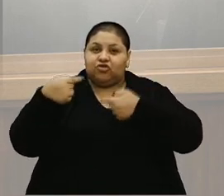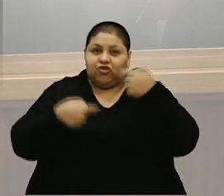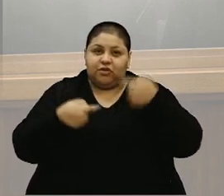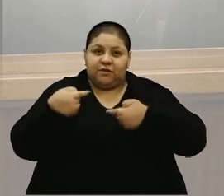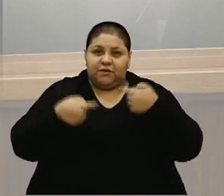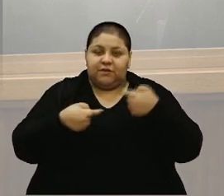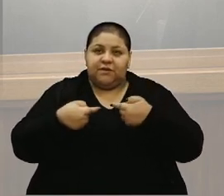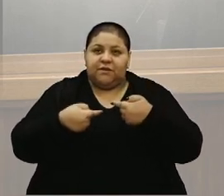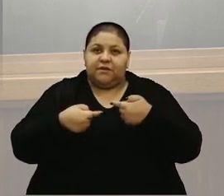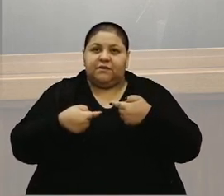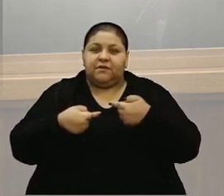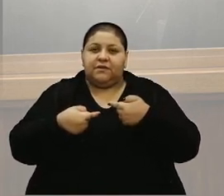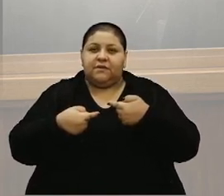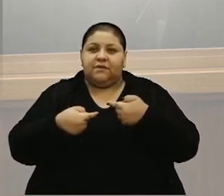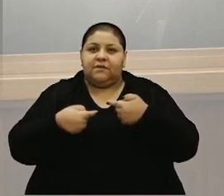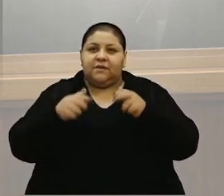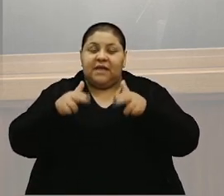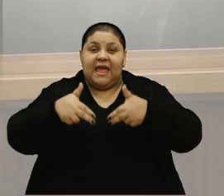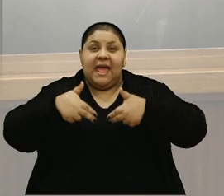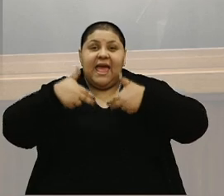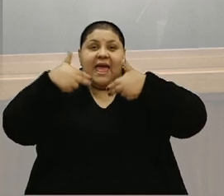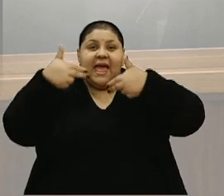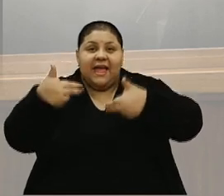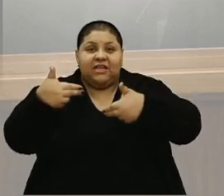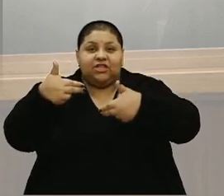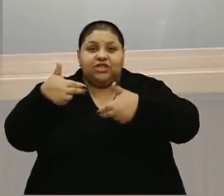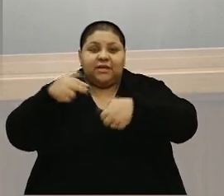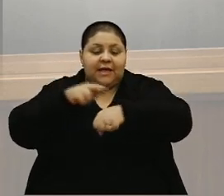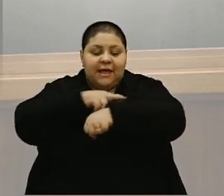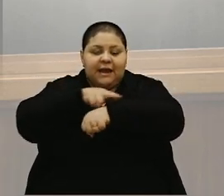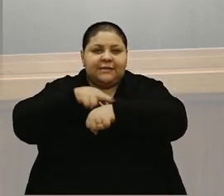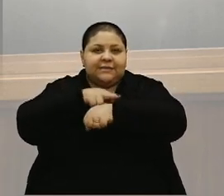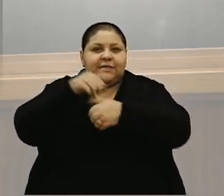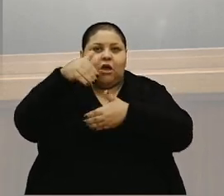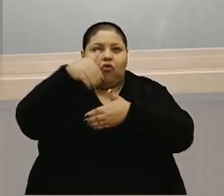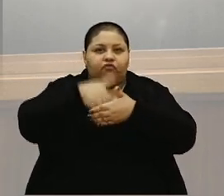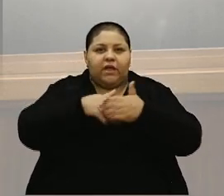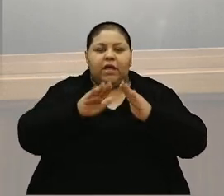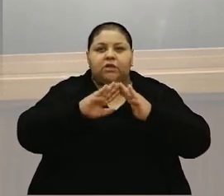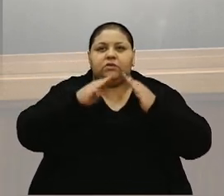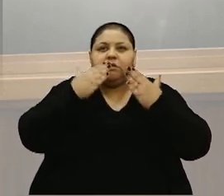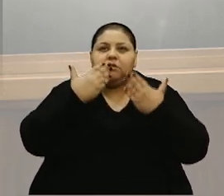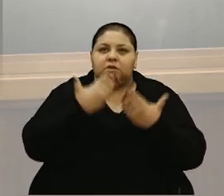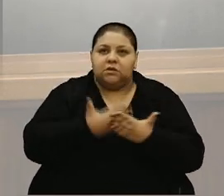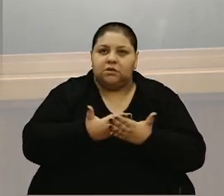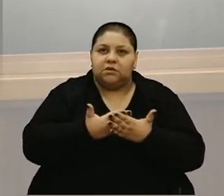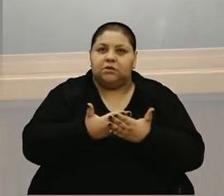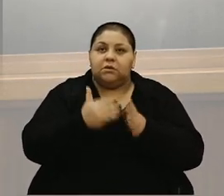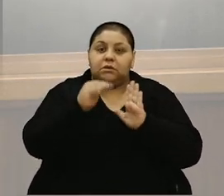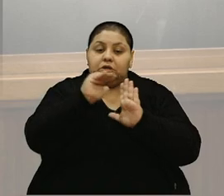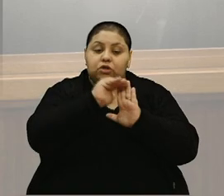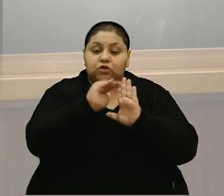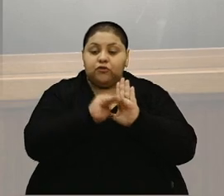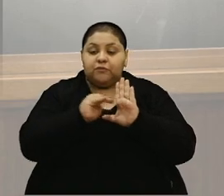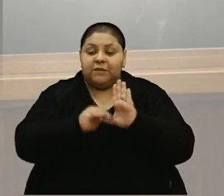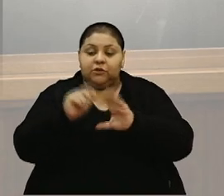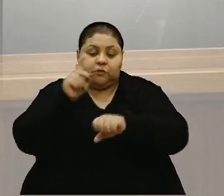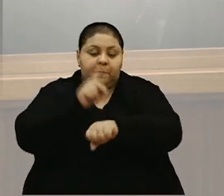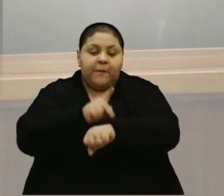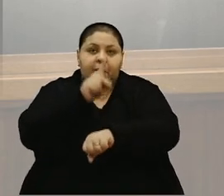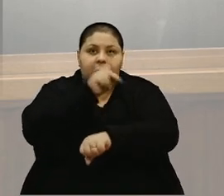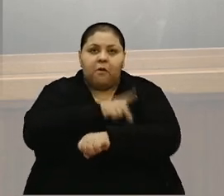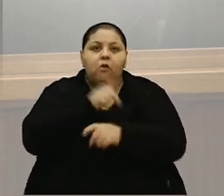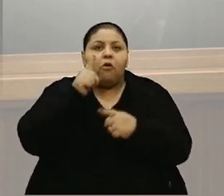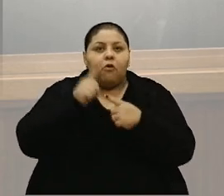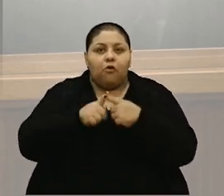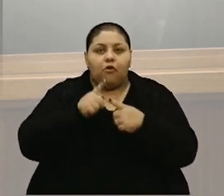étnico-racial dentro das nossas escolas, dentro dos planos pedagógicos, porque